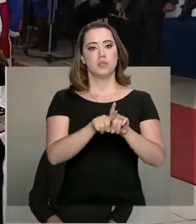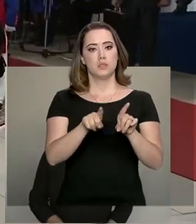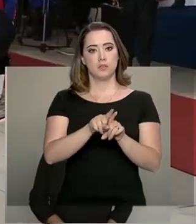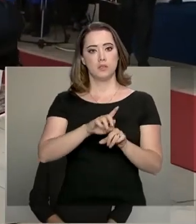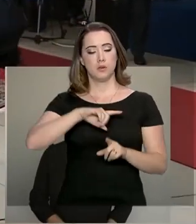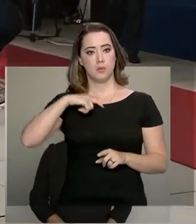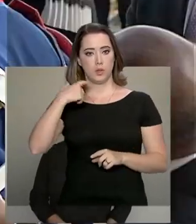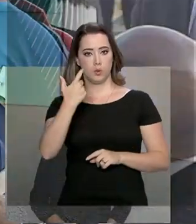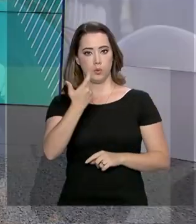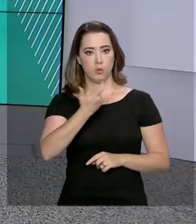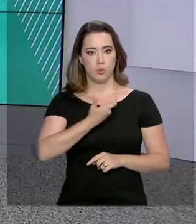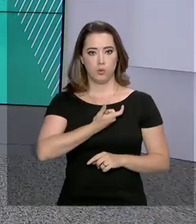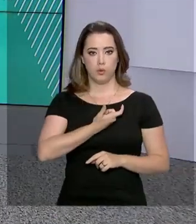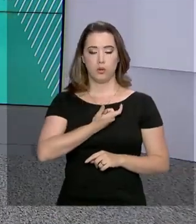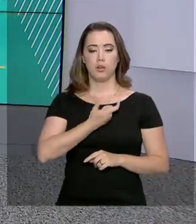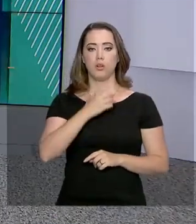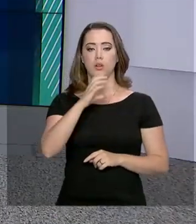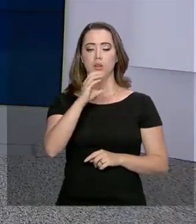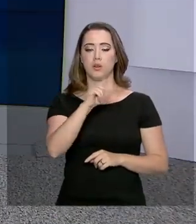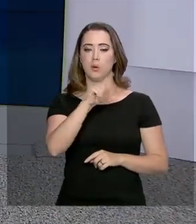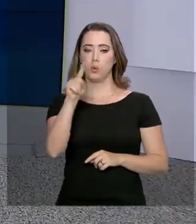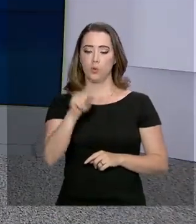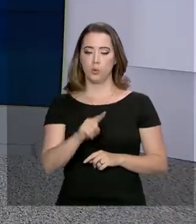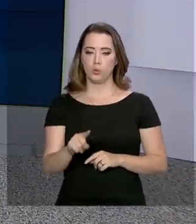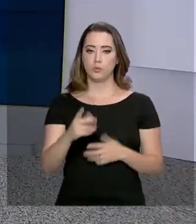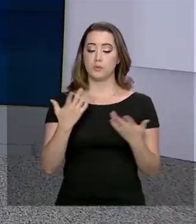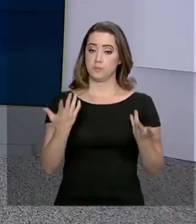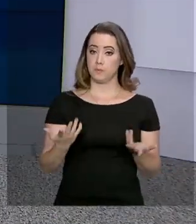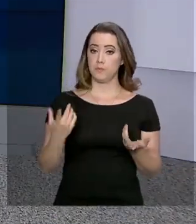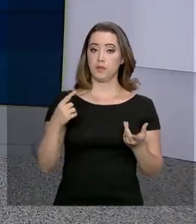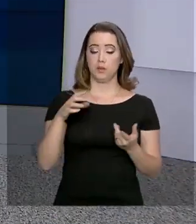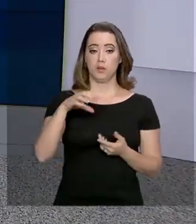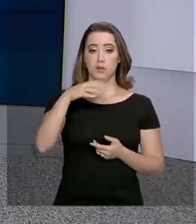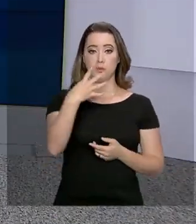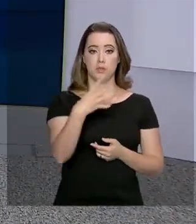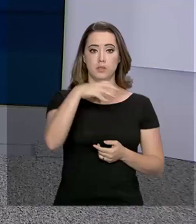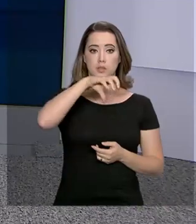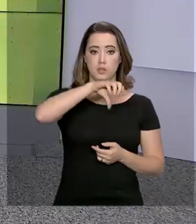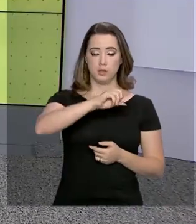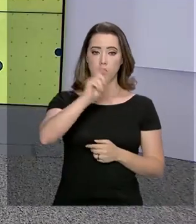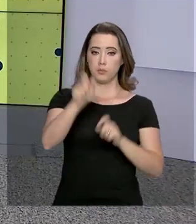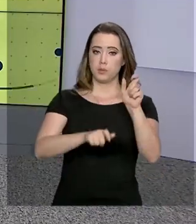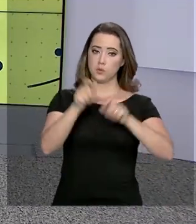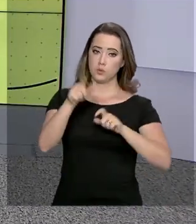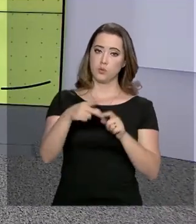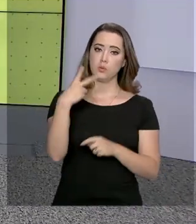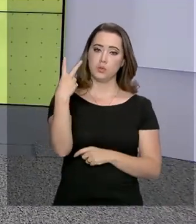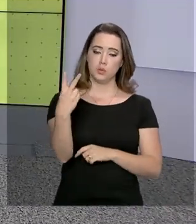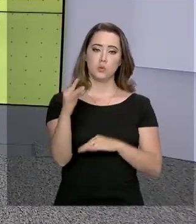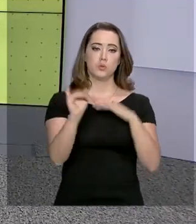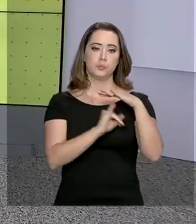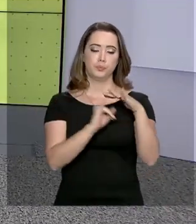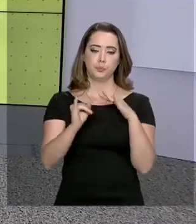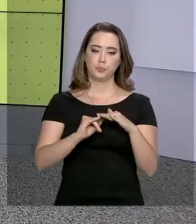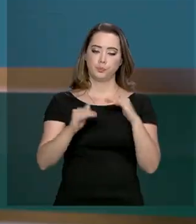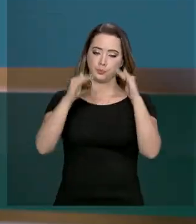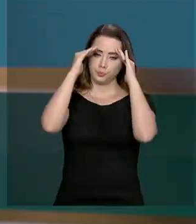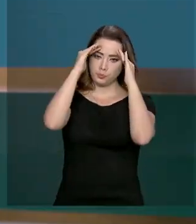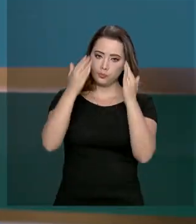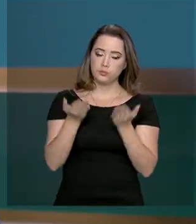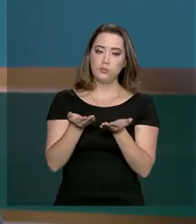o grão-cruz. Neste ano, 49 personalidades e duas instituições foram homenageadas.